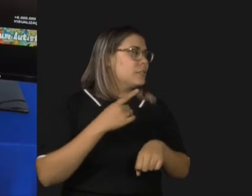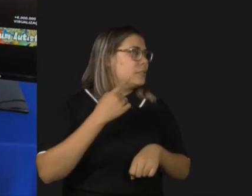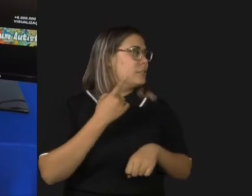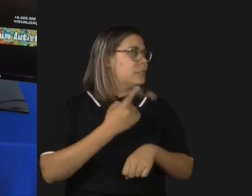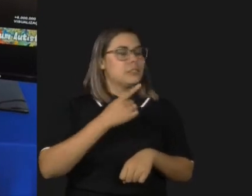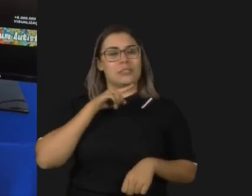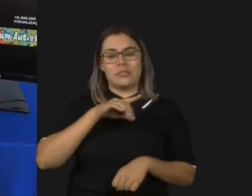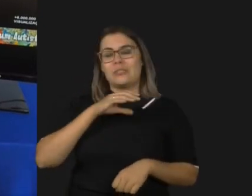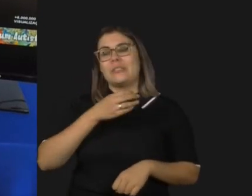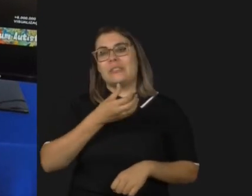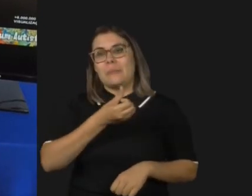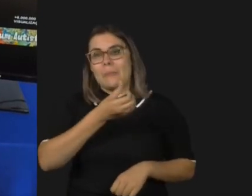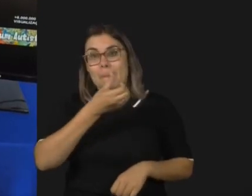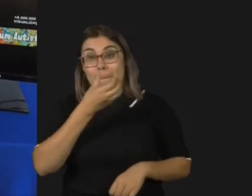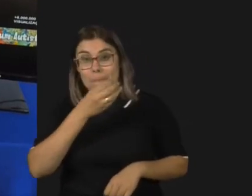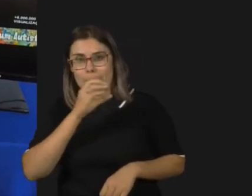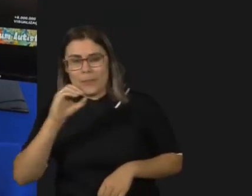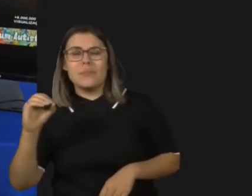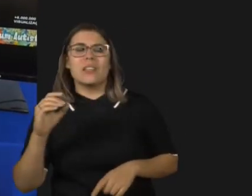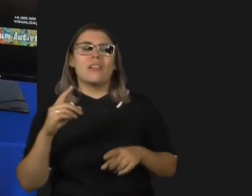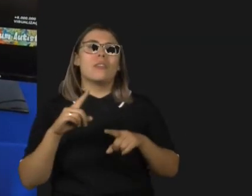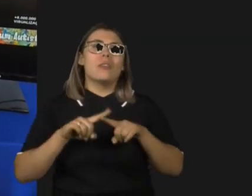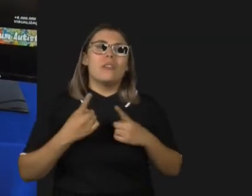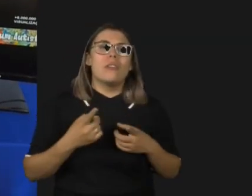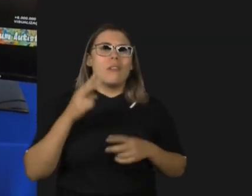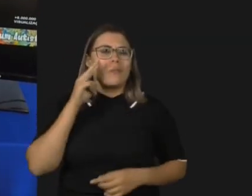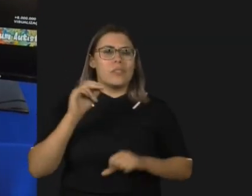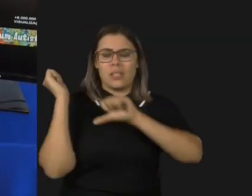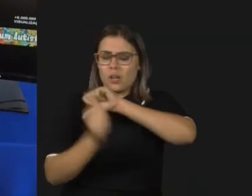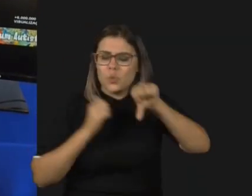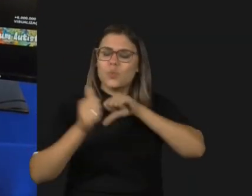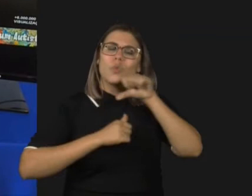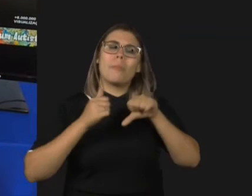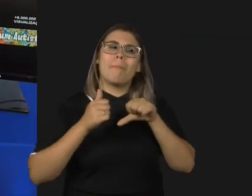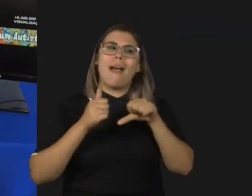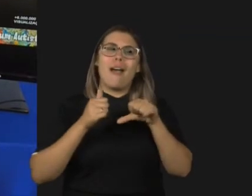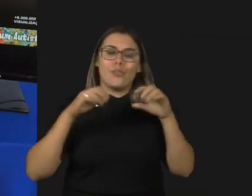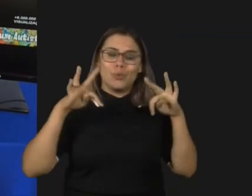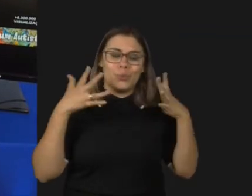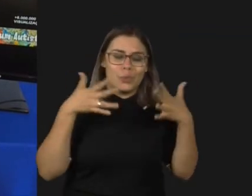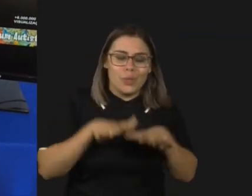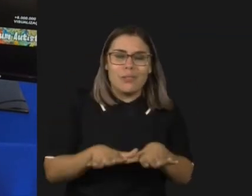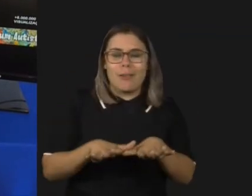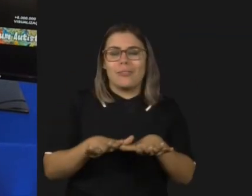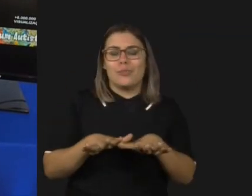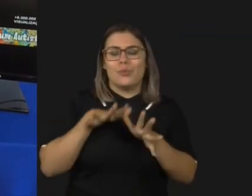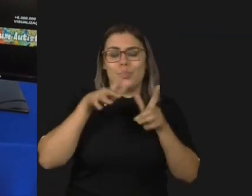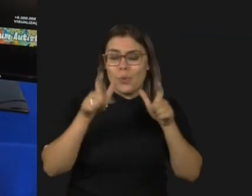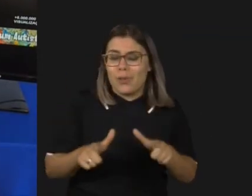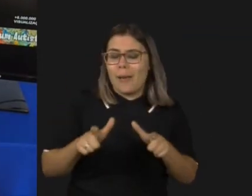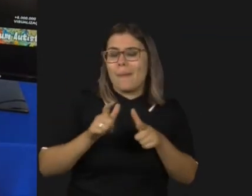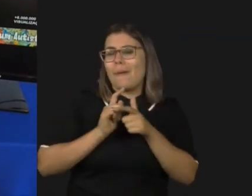milhões de visualizações é por onde eu entro nas casas tentando transformar esse mundo pouco inclusivo em um lugar mais diverso